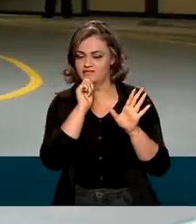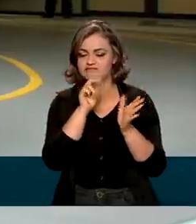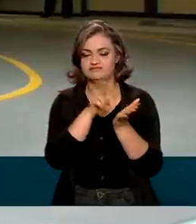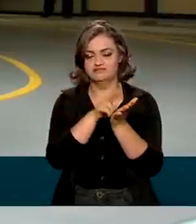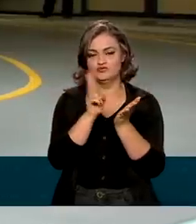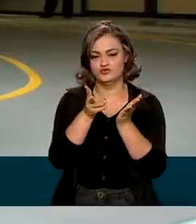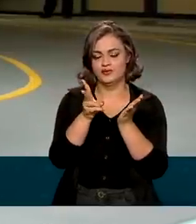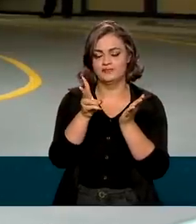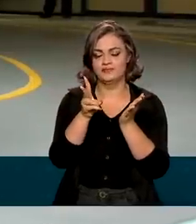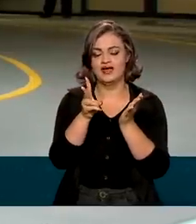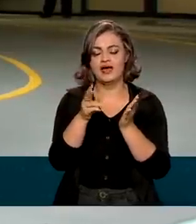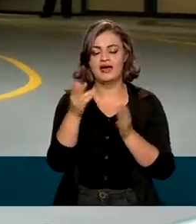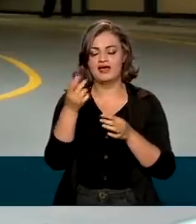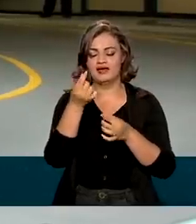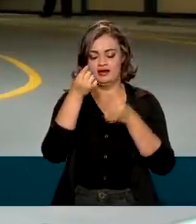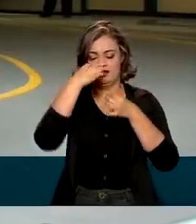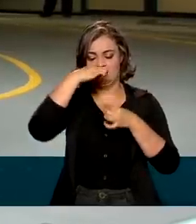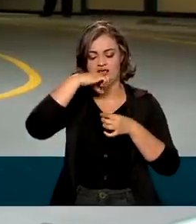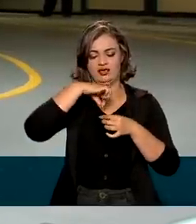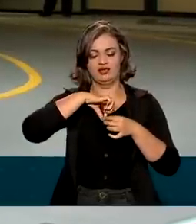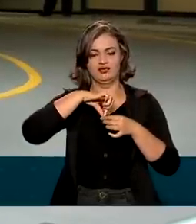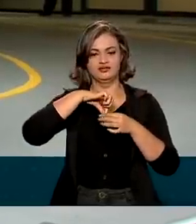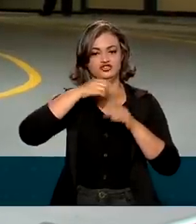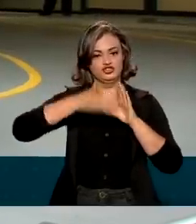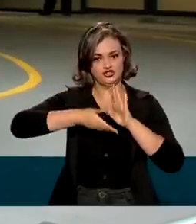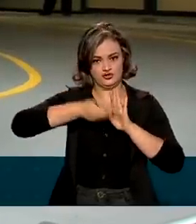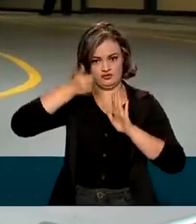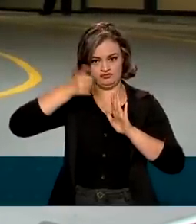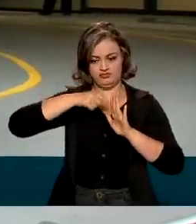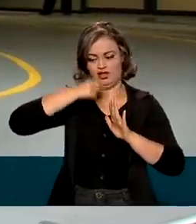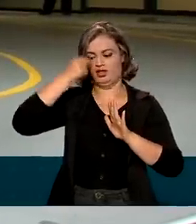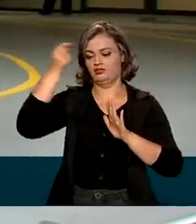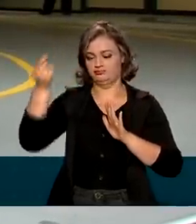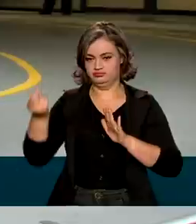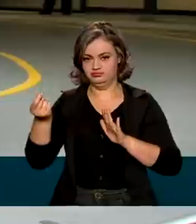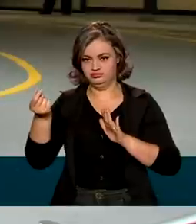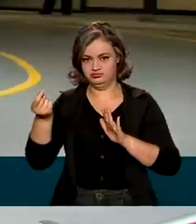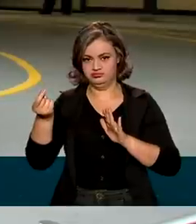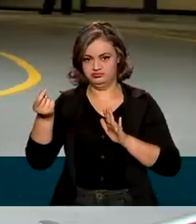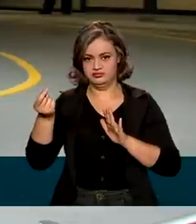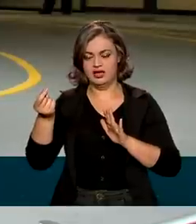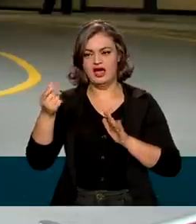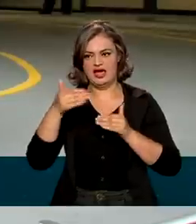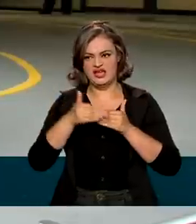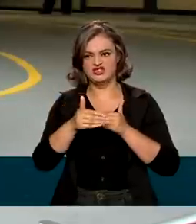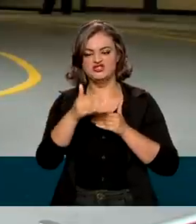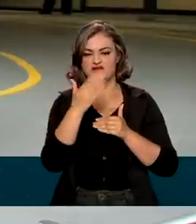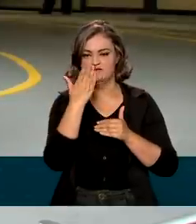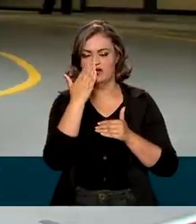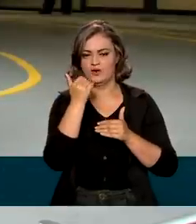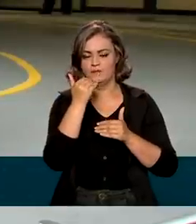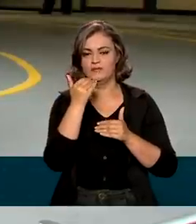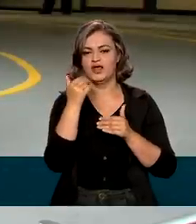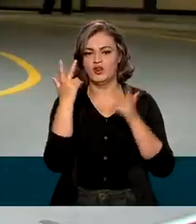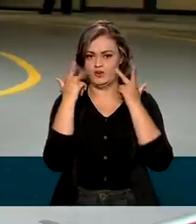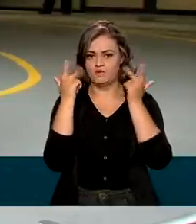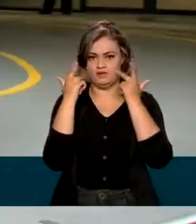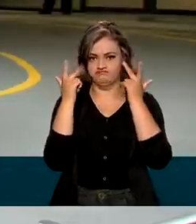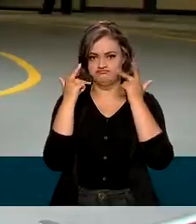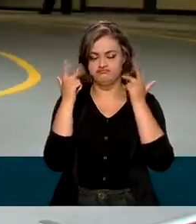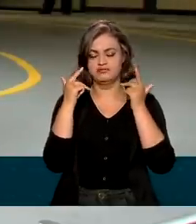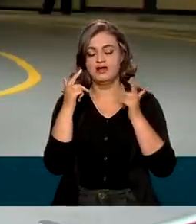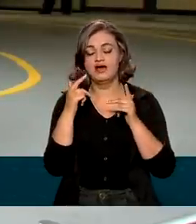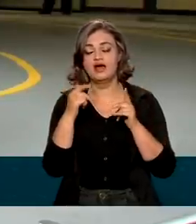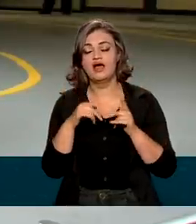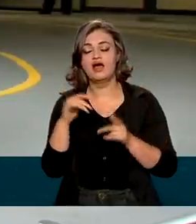médicos retiraram a sonda nasogástrica e ele e o presidente devem começar a se alimentar a partir de hoje. O boletim foi